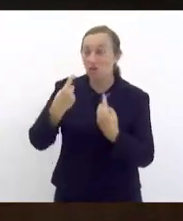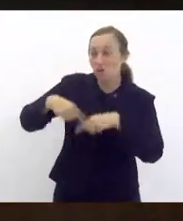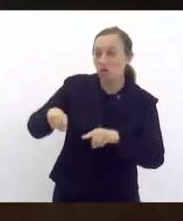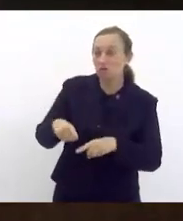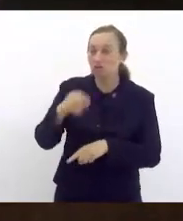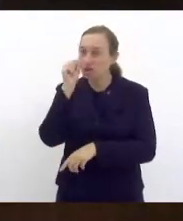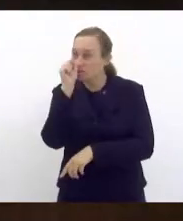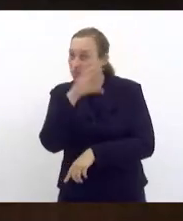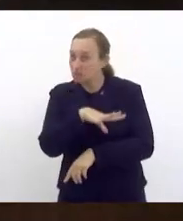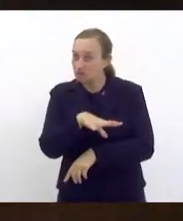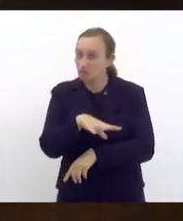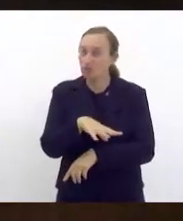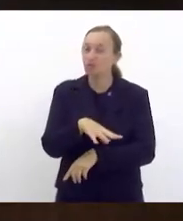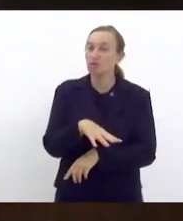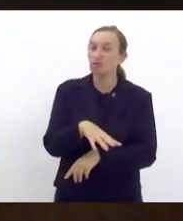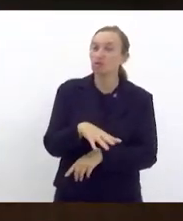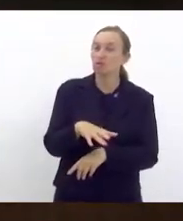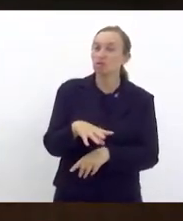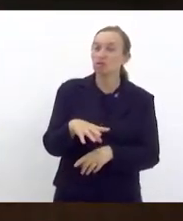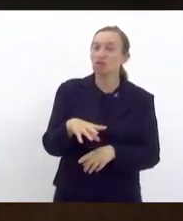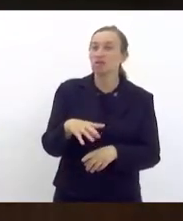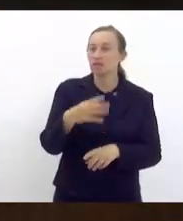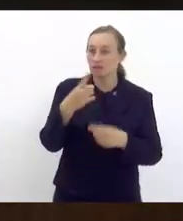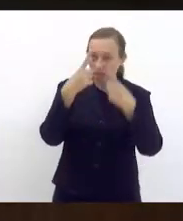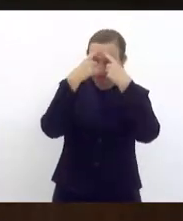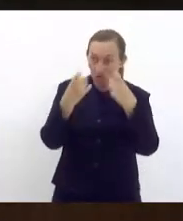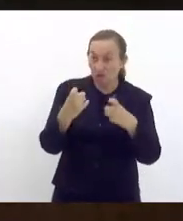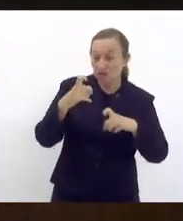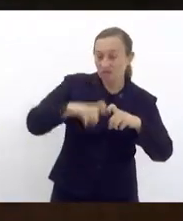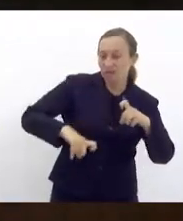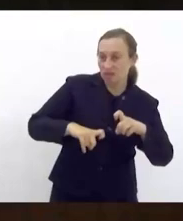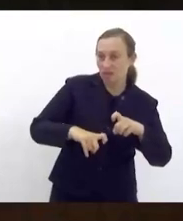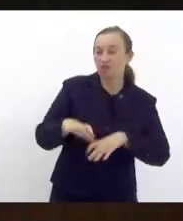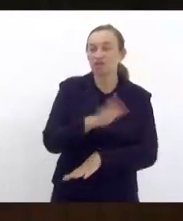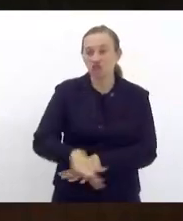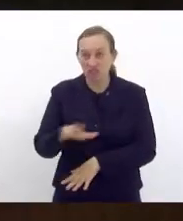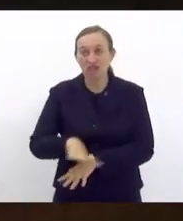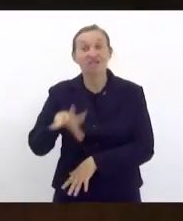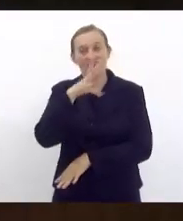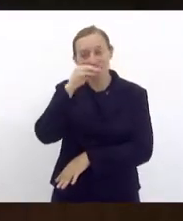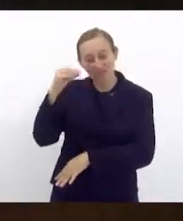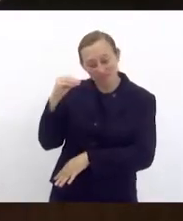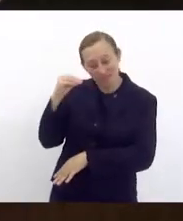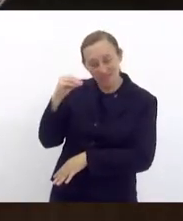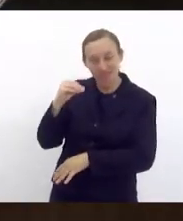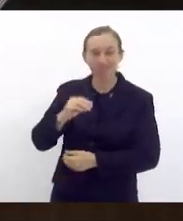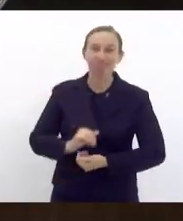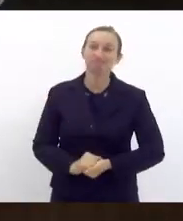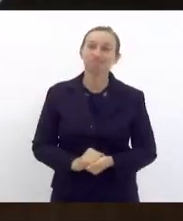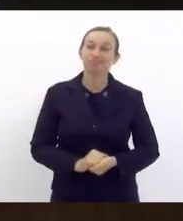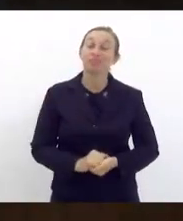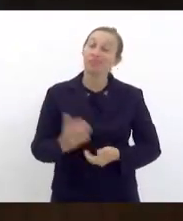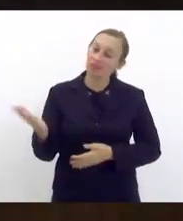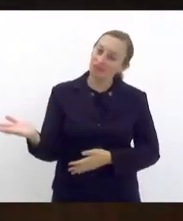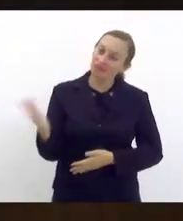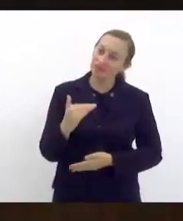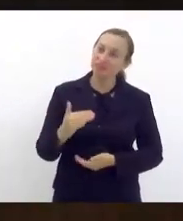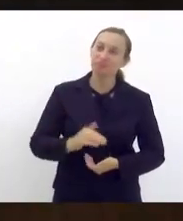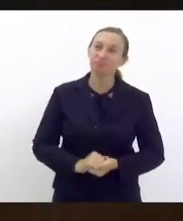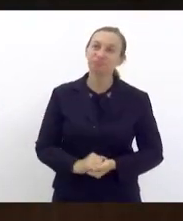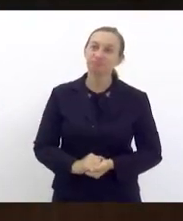abusadores e os exploradores sexuais de criança e de adolescente. Vamos de